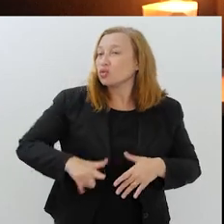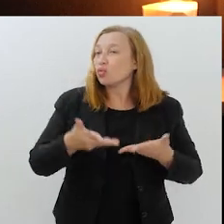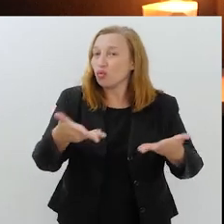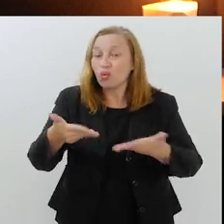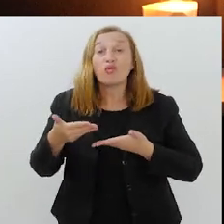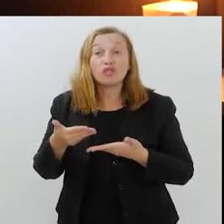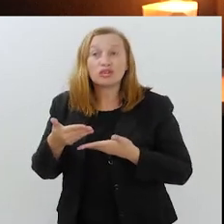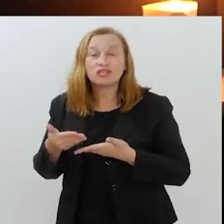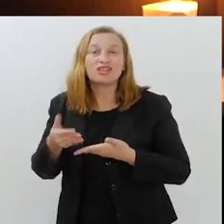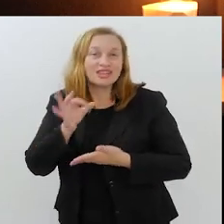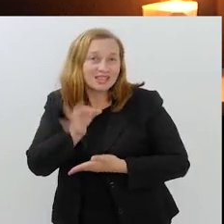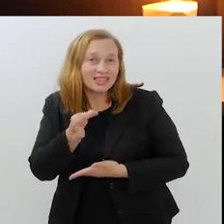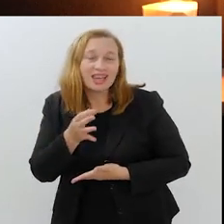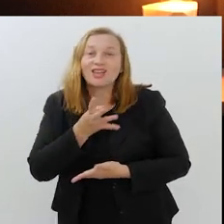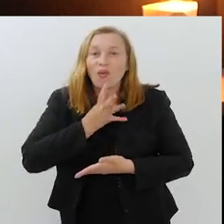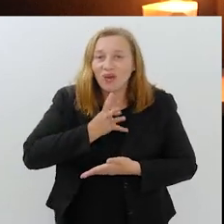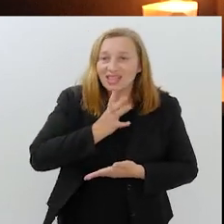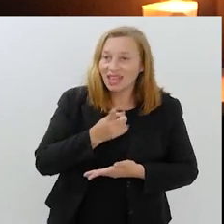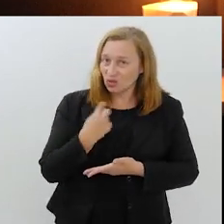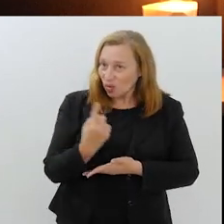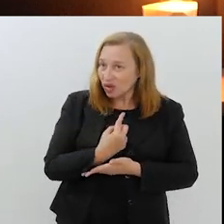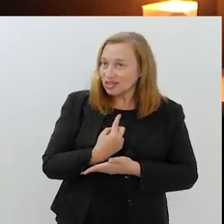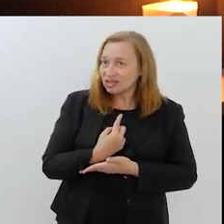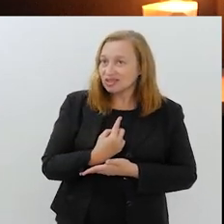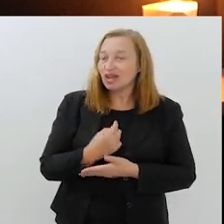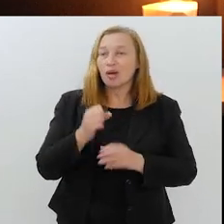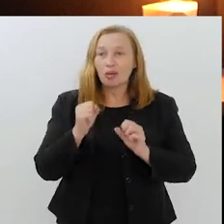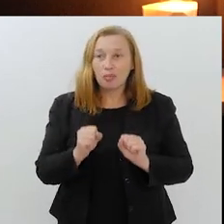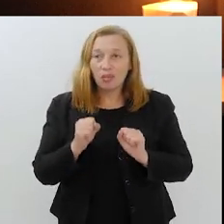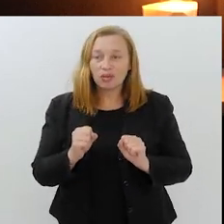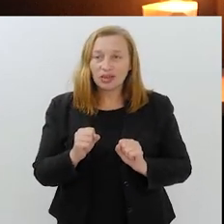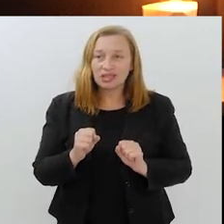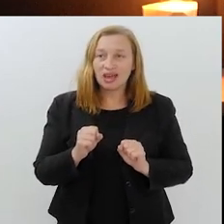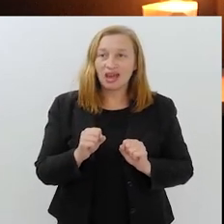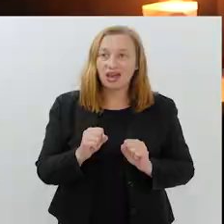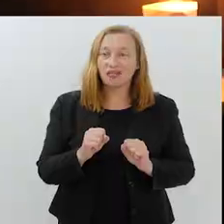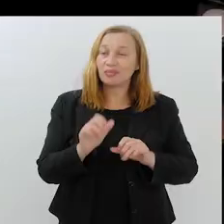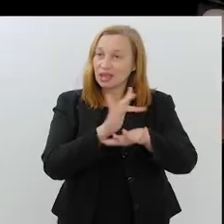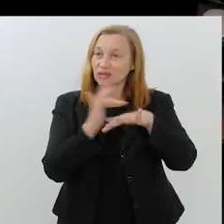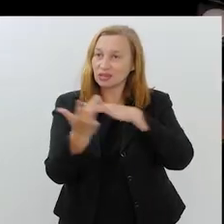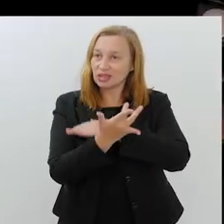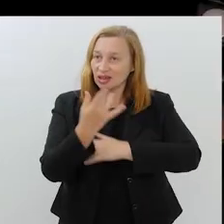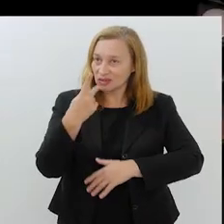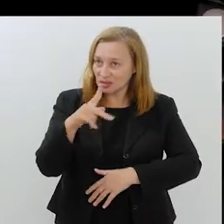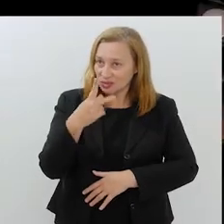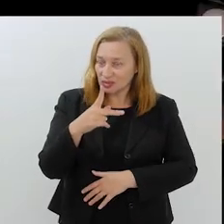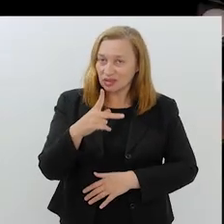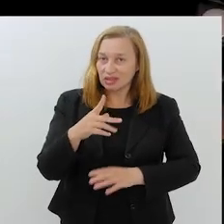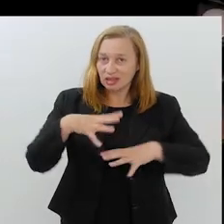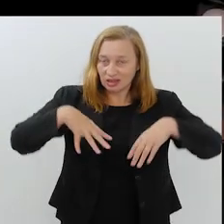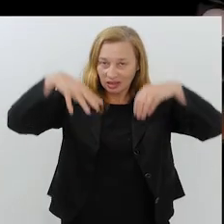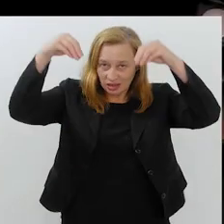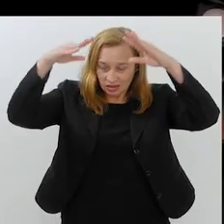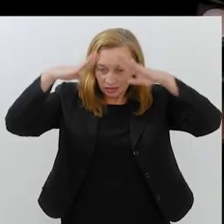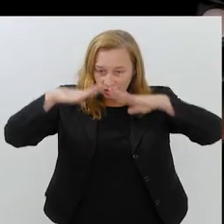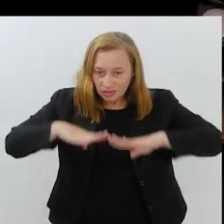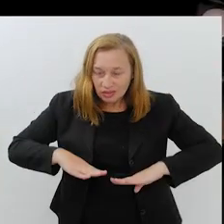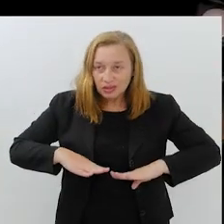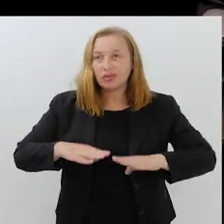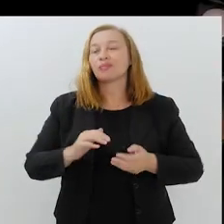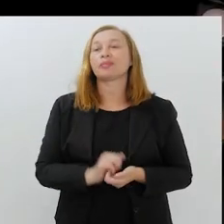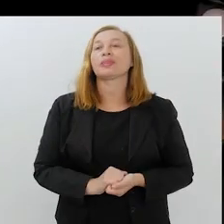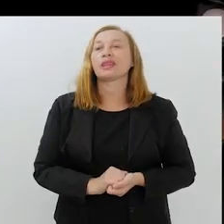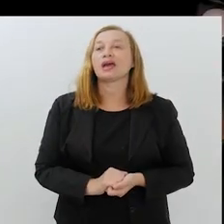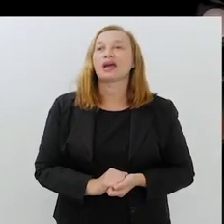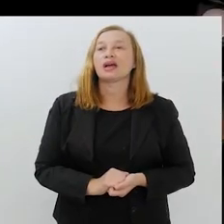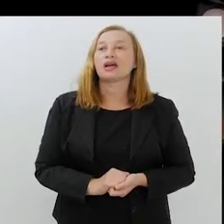E deixar aqui, mais uma vez, o convite para aqueles que, de fato, querem nos conhecer. Pode passar na tua rede social? Sim. Quer dizer, a sua ou não?